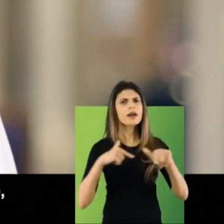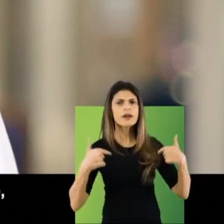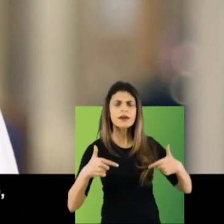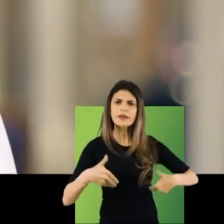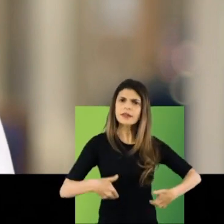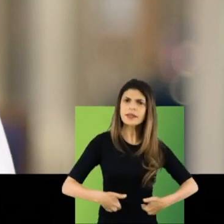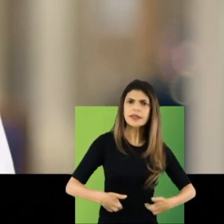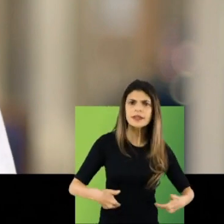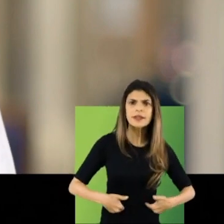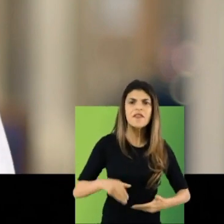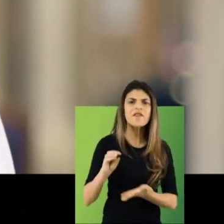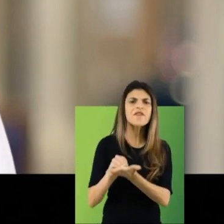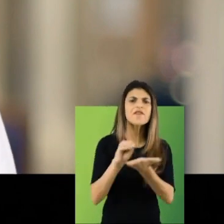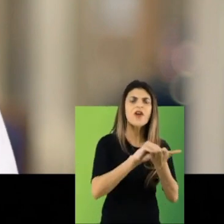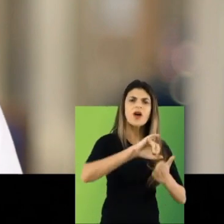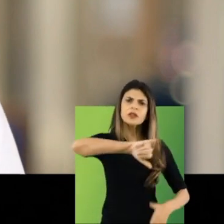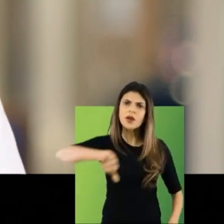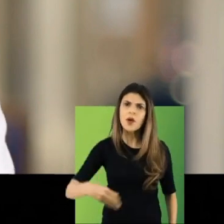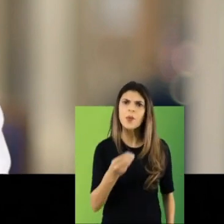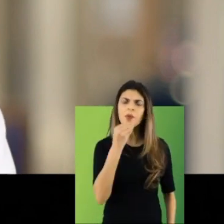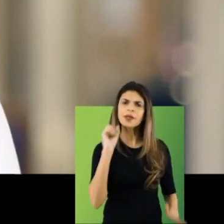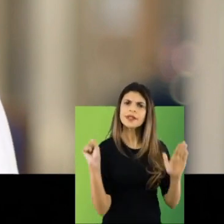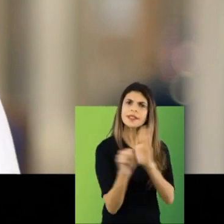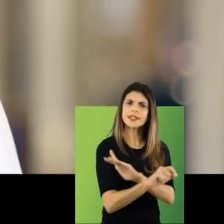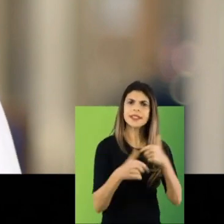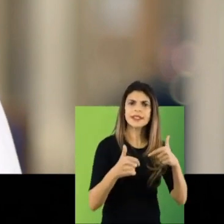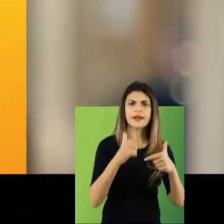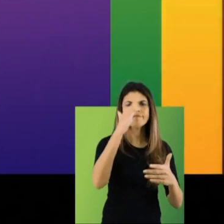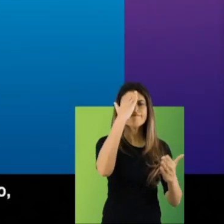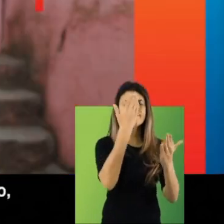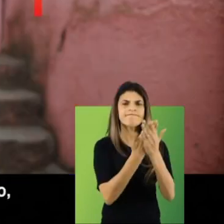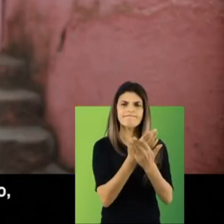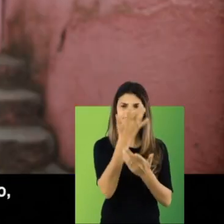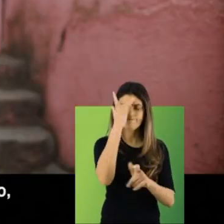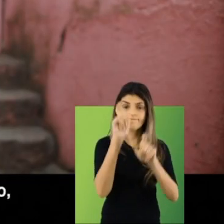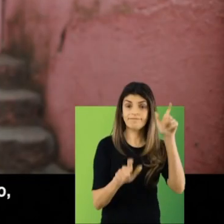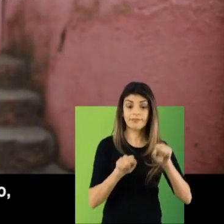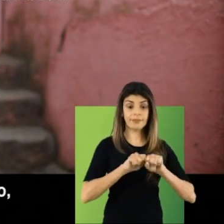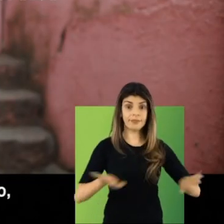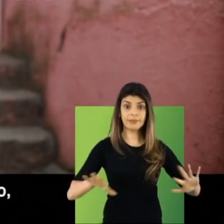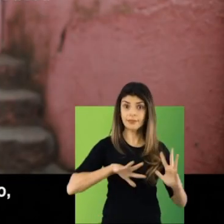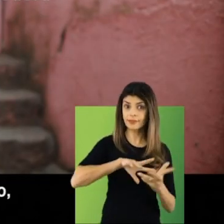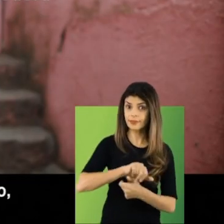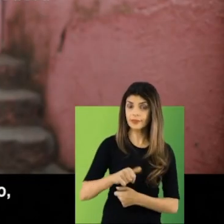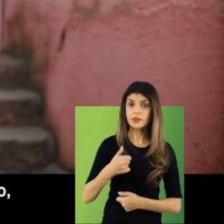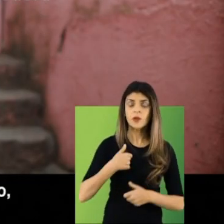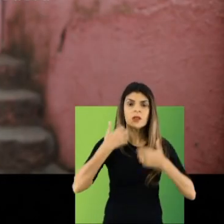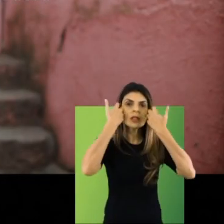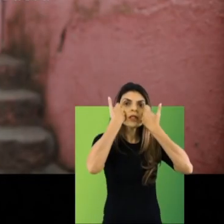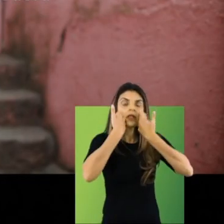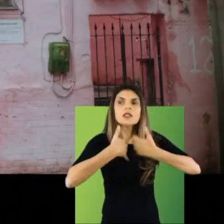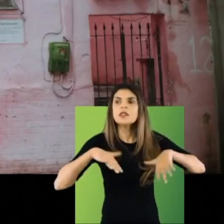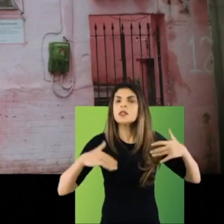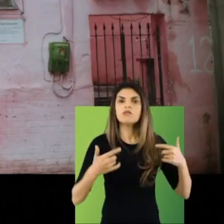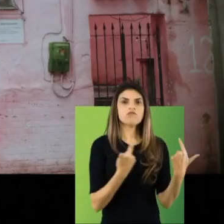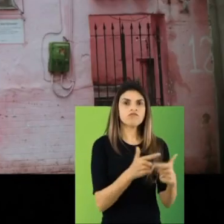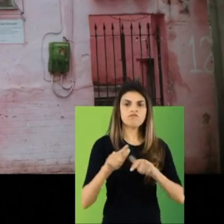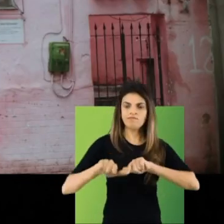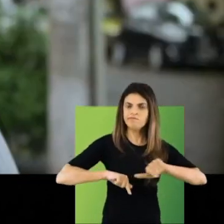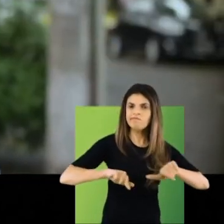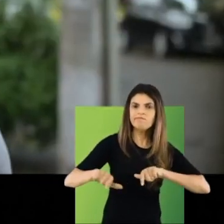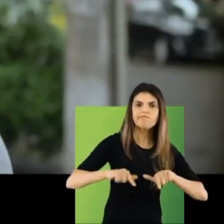a fome, a falta de oportunidade e a descrença das pessoas. Na pandemia, quando eu me vi sem emprego, sem